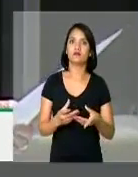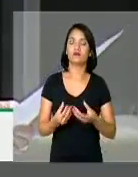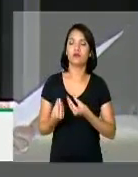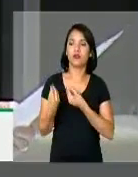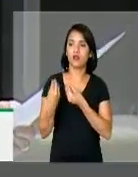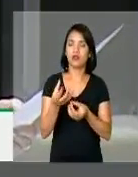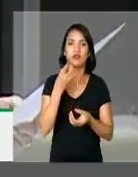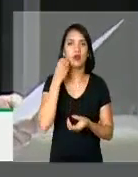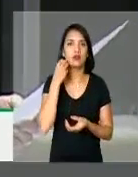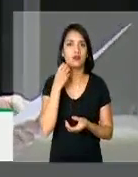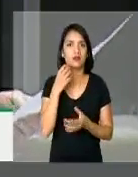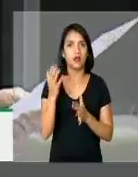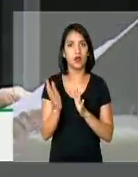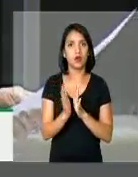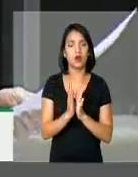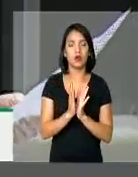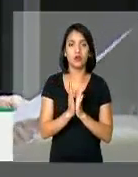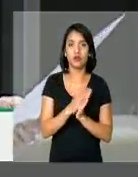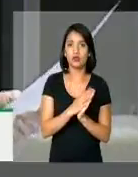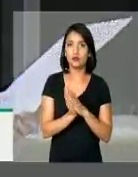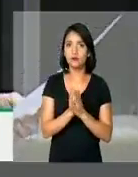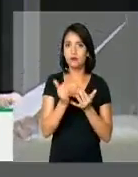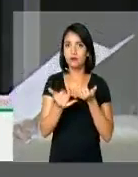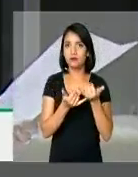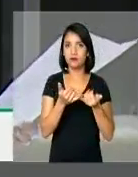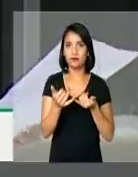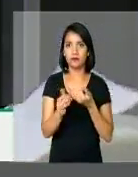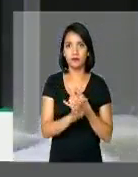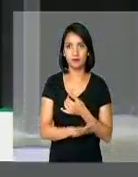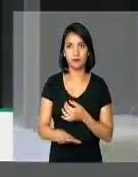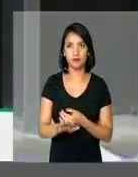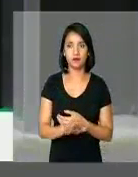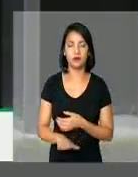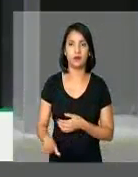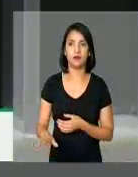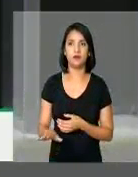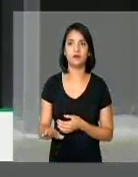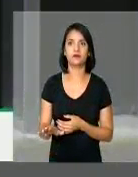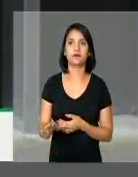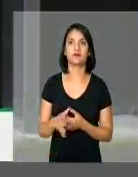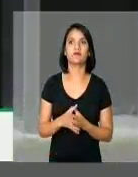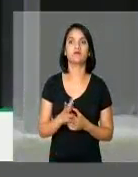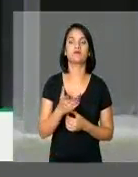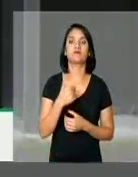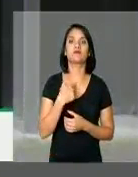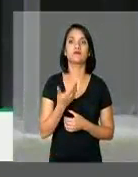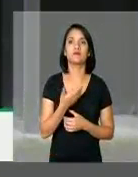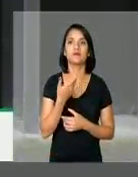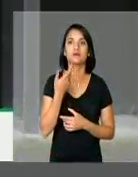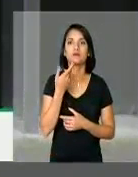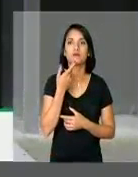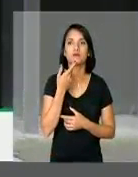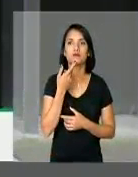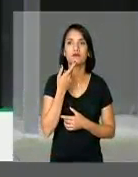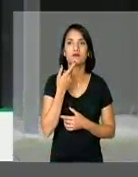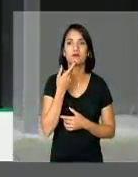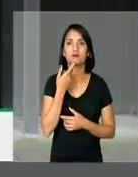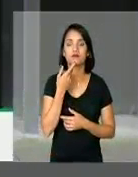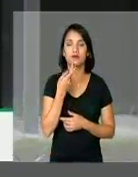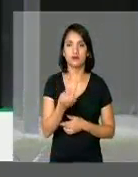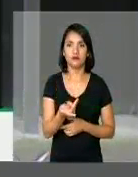a crianças e adolescentes das unidades de acolhimento da nossa capital. Eu quero aqui registrar o